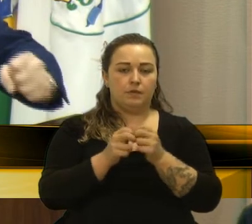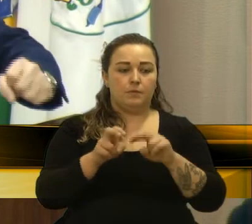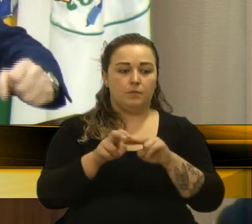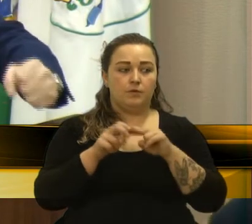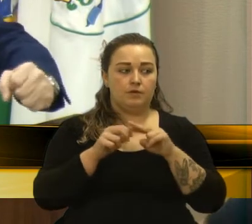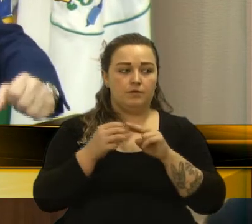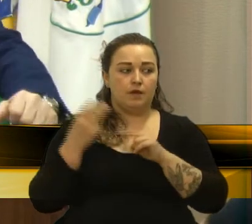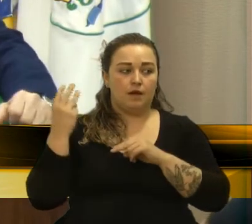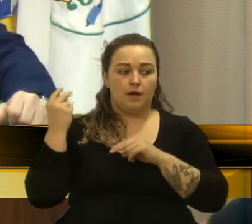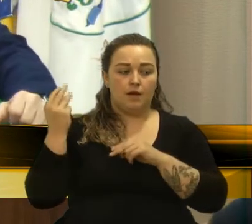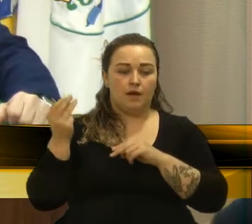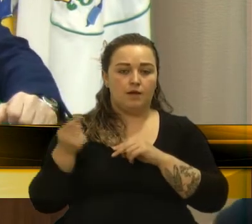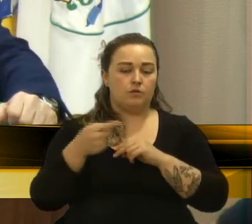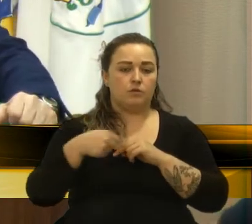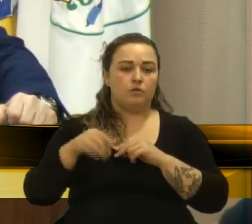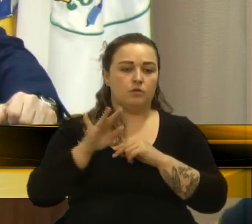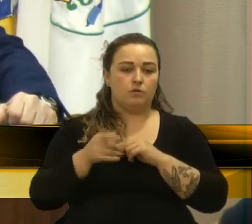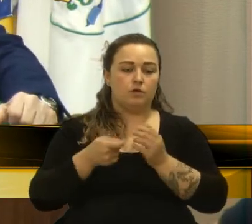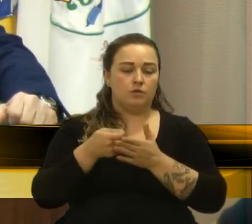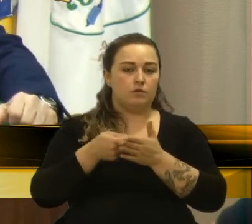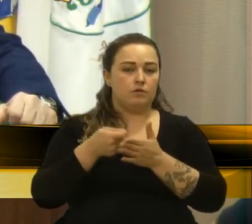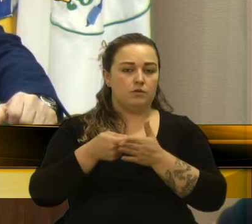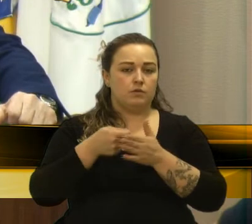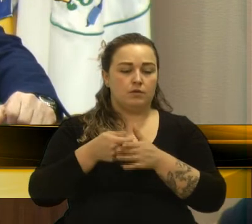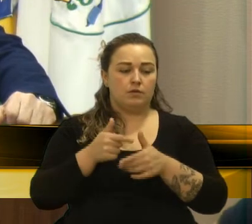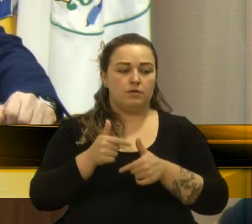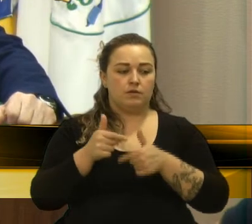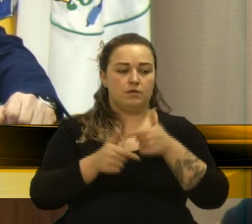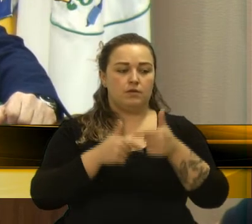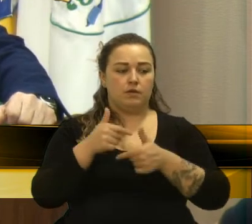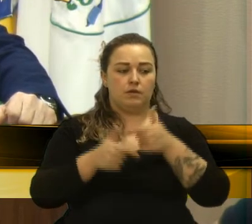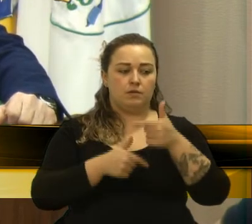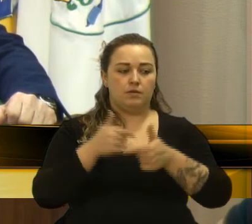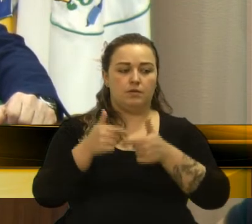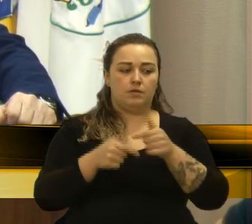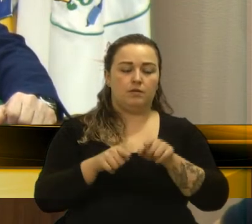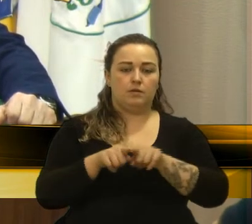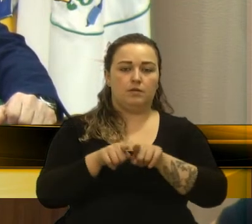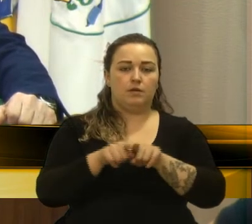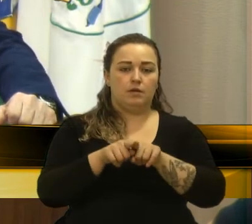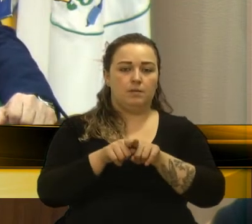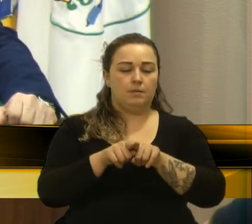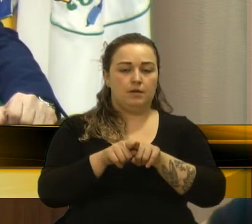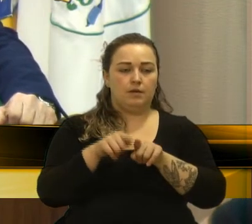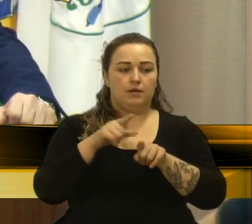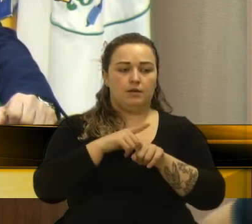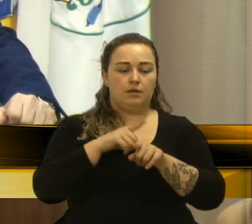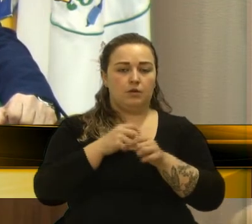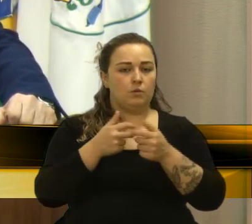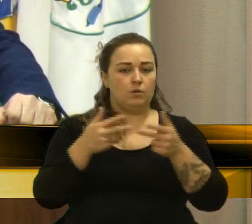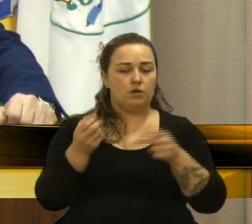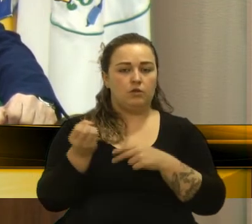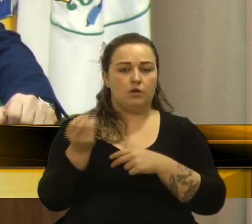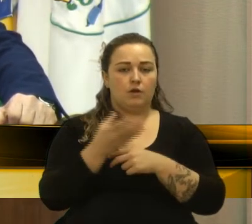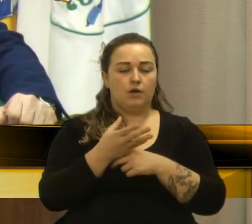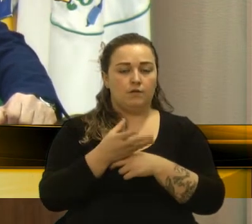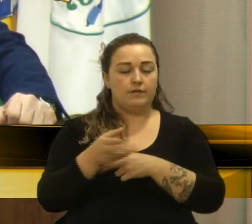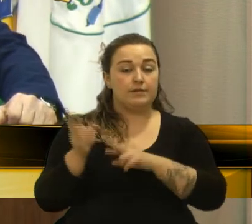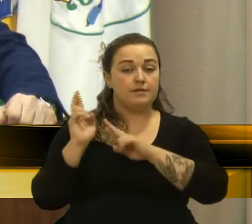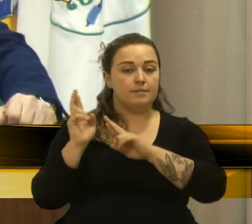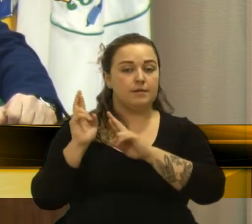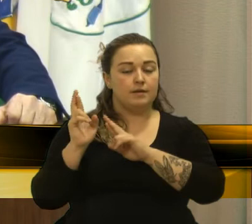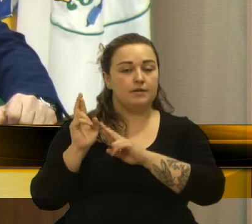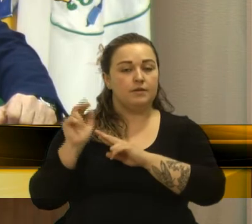anos nós estamos travando essa luta, e agora eu tenho uma esperança renovada, porque o senador Heinz é agrônomo,